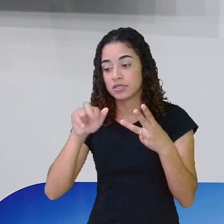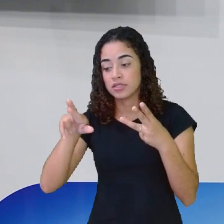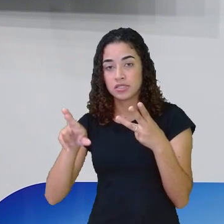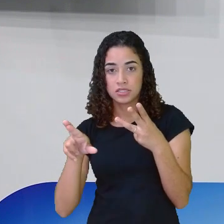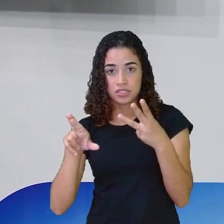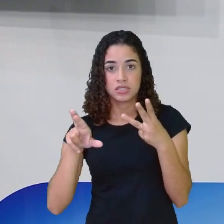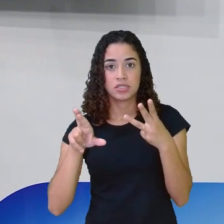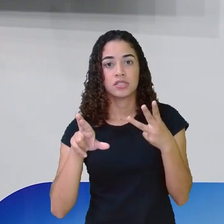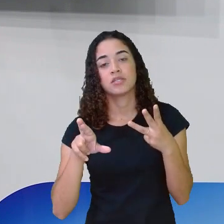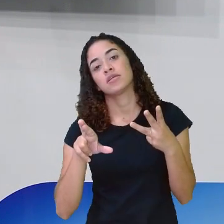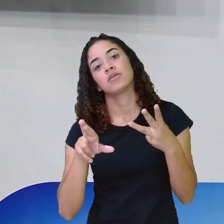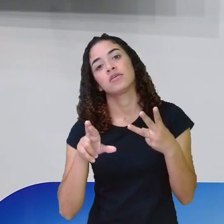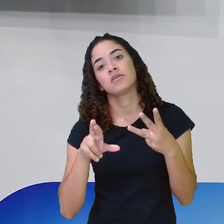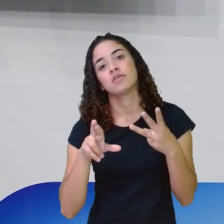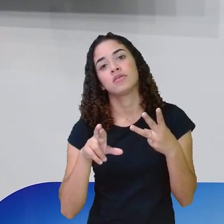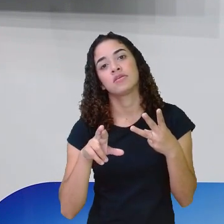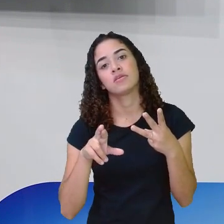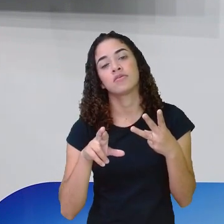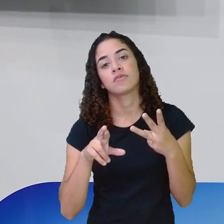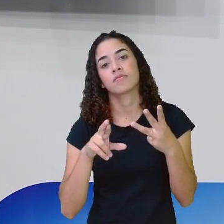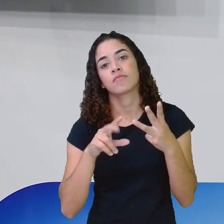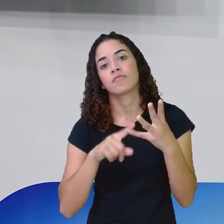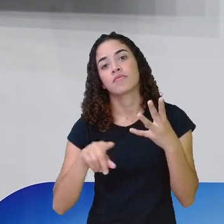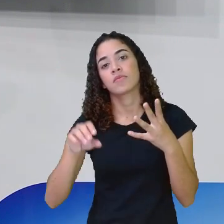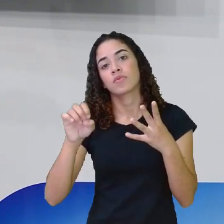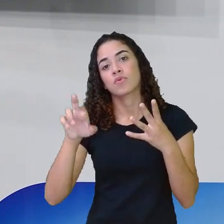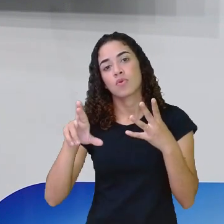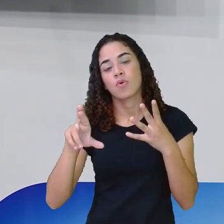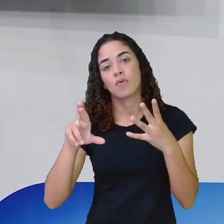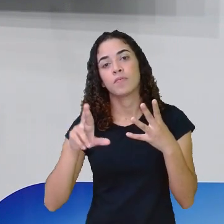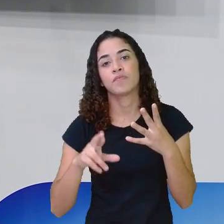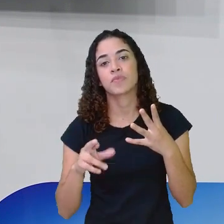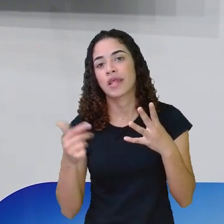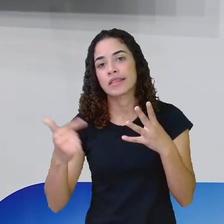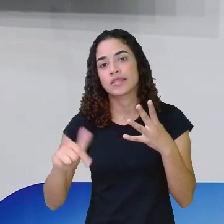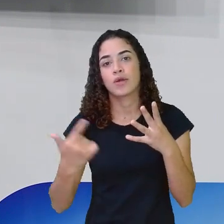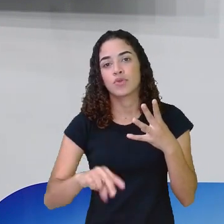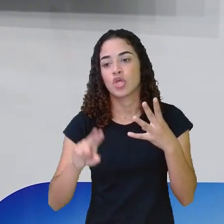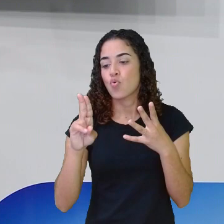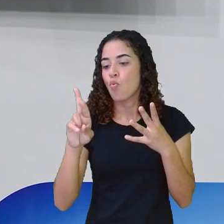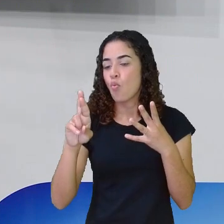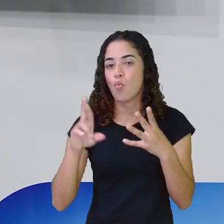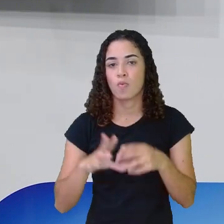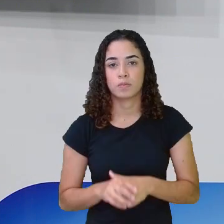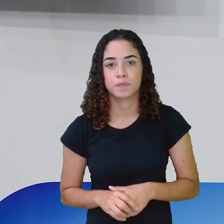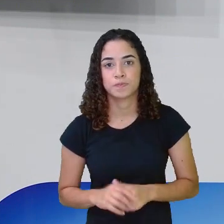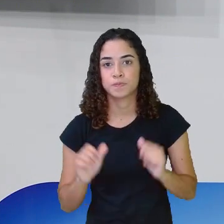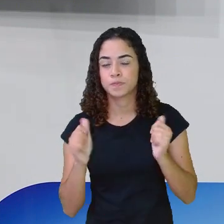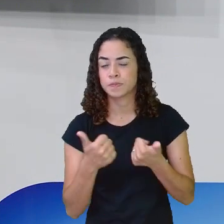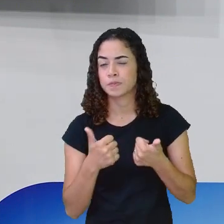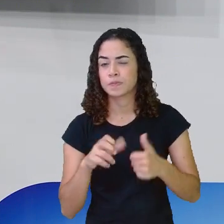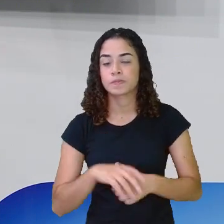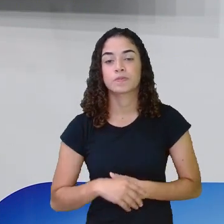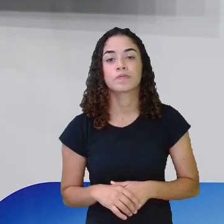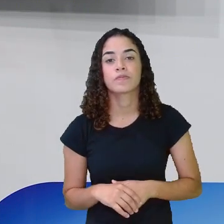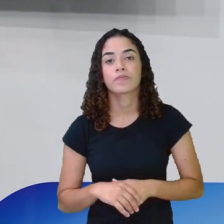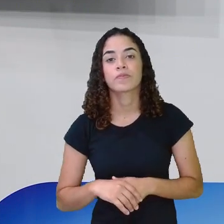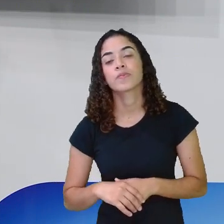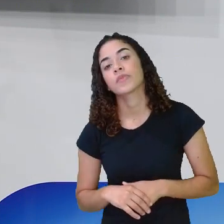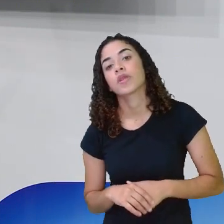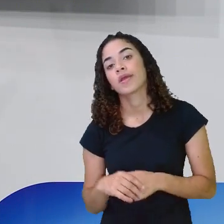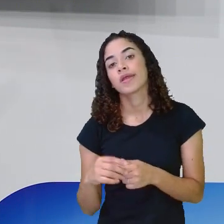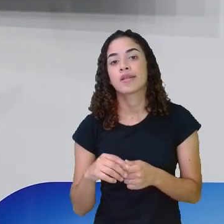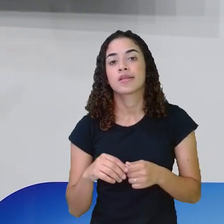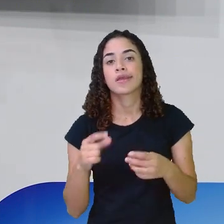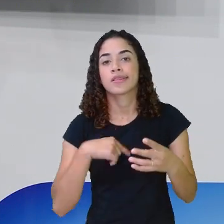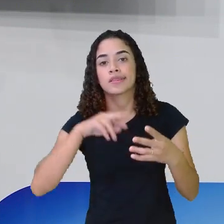Ar, er e ó. Ar, er, ir, or. Perdão. Só não tem o ur, tá bom? Então, ele está no infinitivo. Então, ele